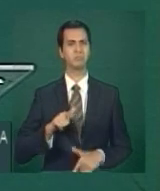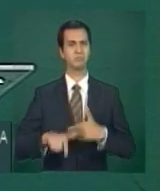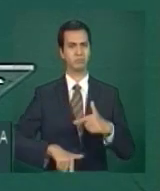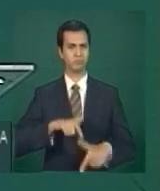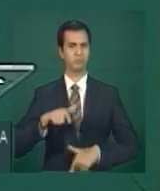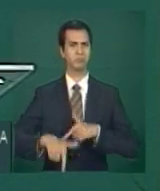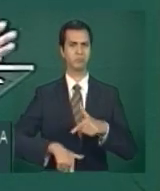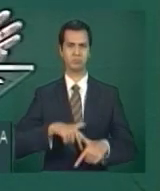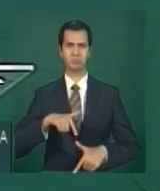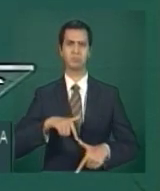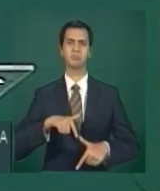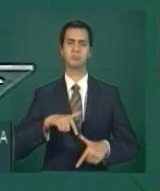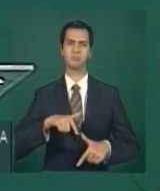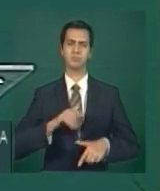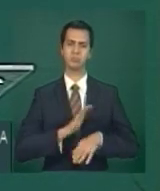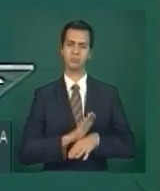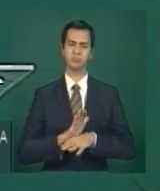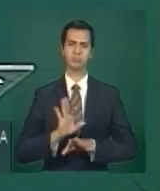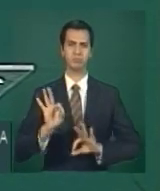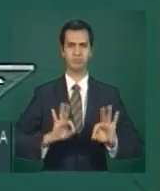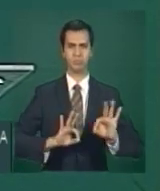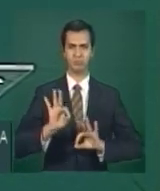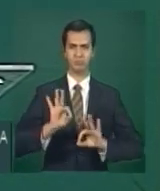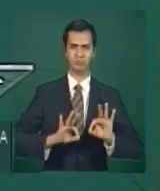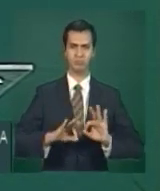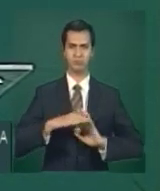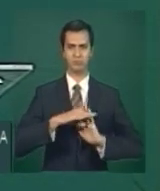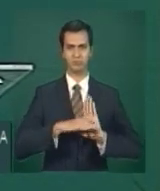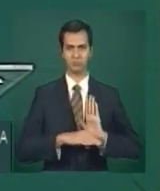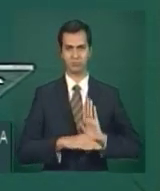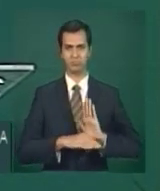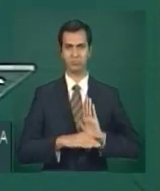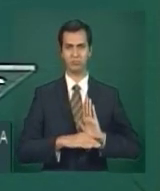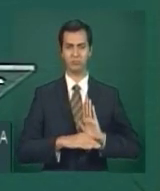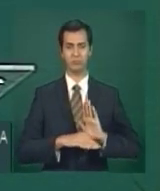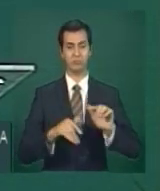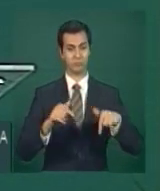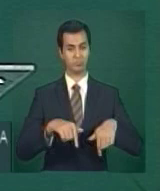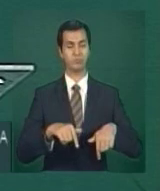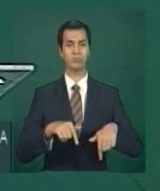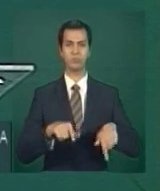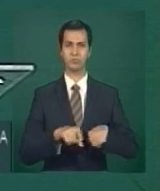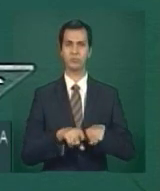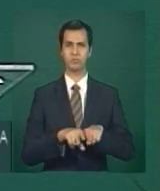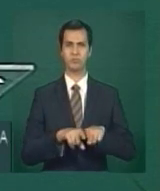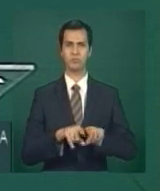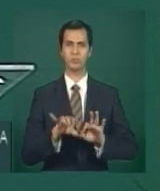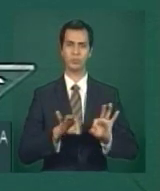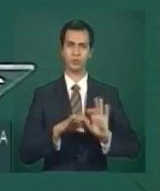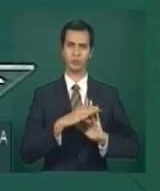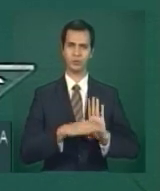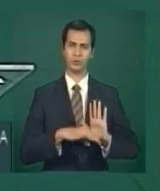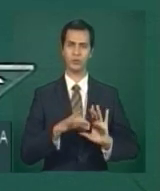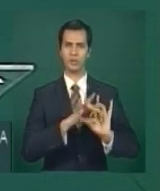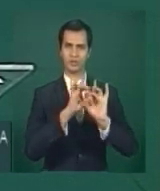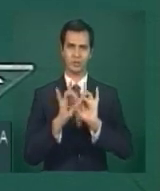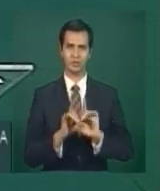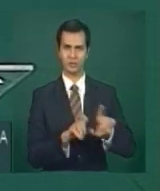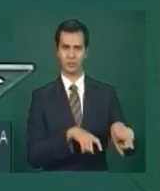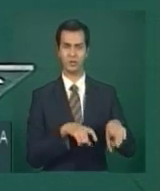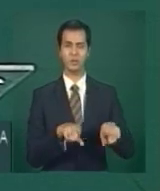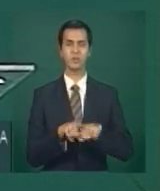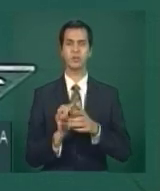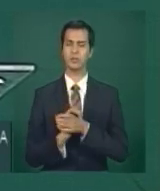nos projetos como esse da Rede Brasil Rural. Queria cumprimentar o presidente